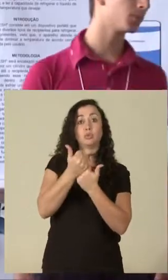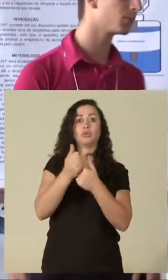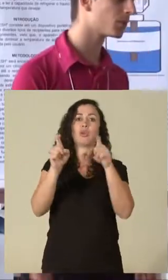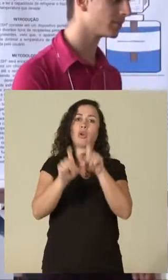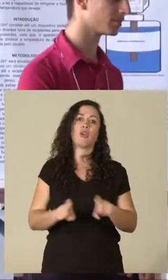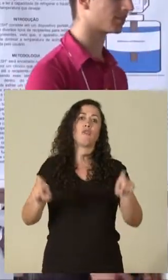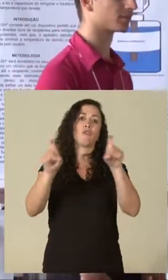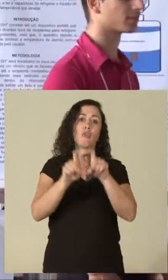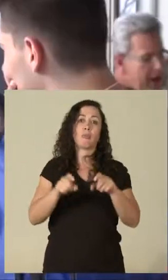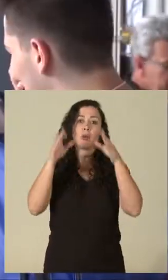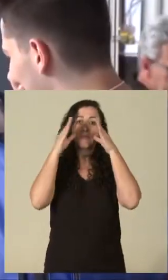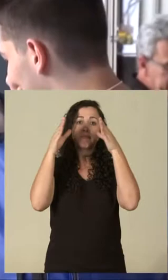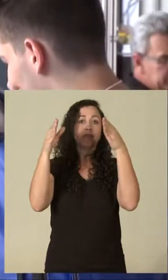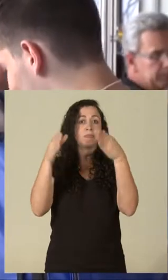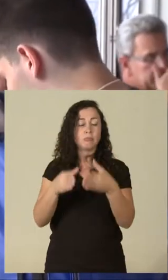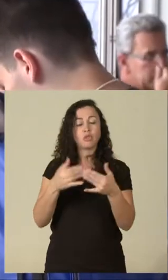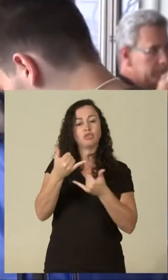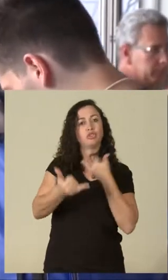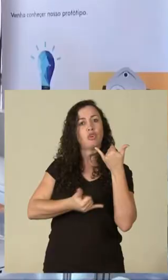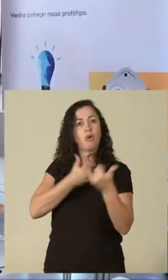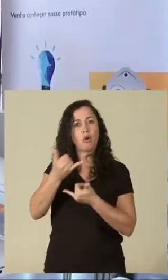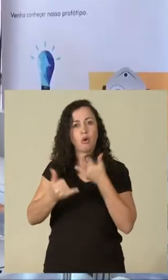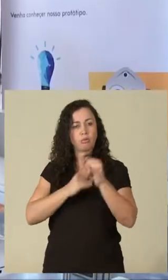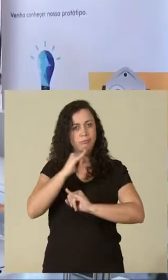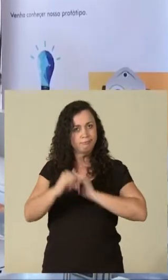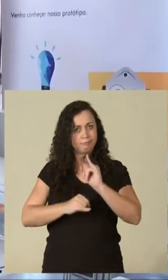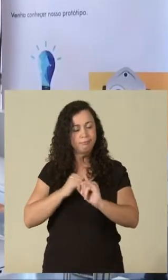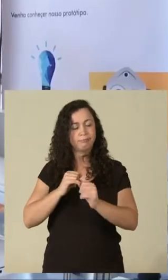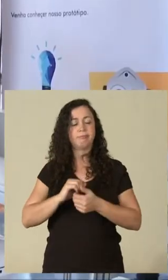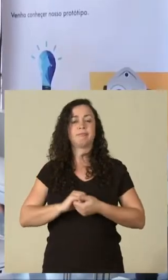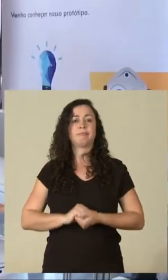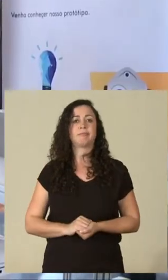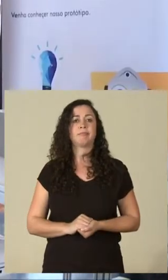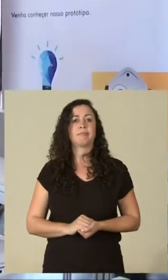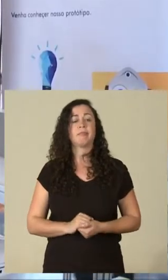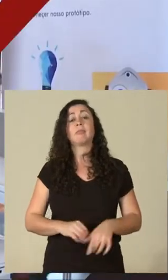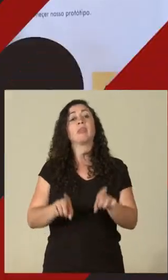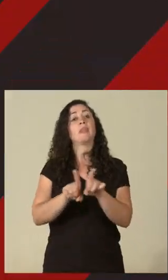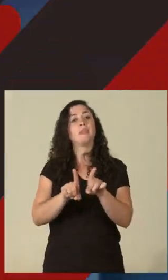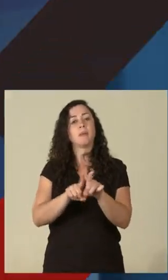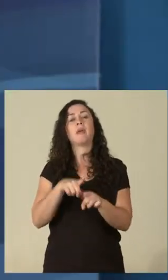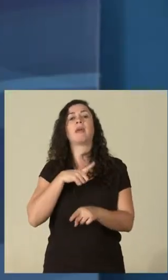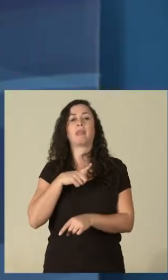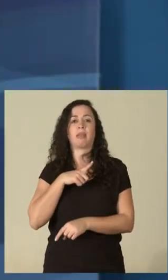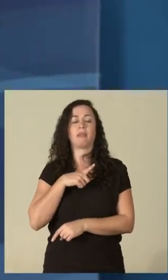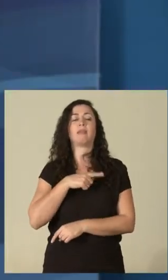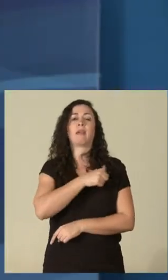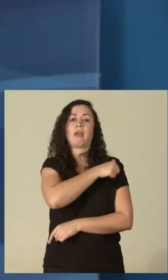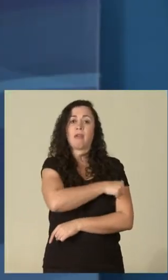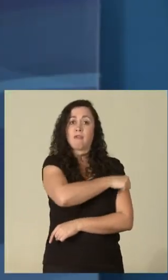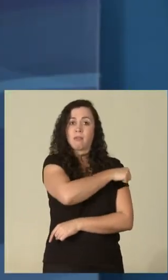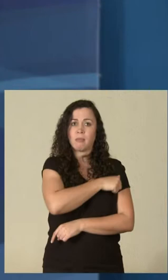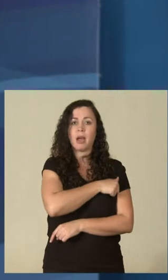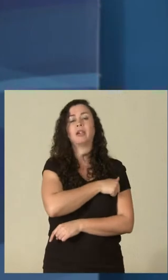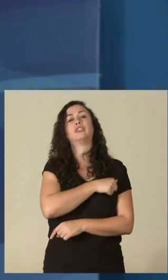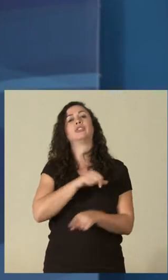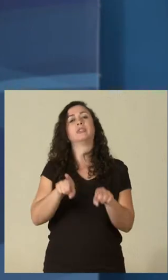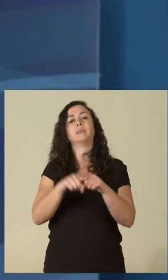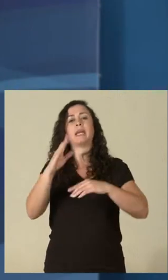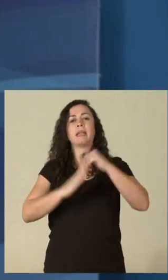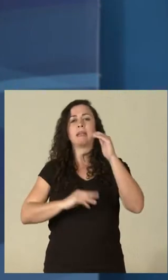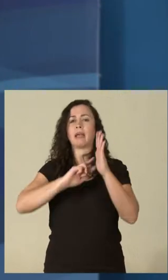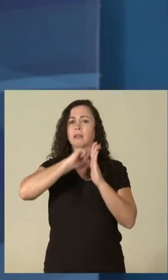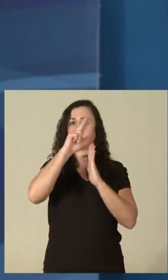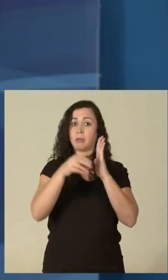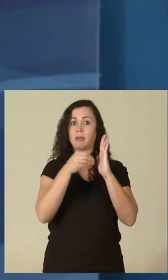para a elaboração de geógicos eletrônicos. Nós temos enfermagem, técnico em meio ambiente, técnico